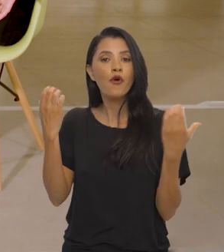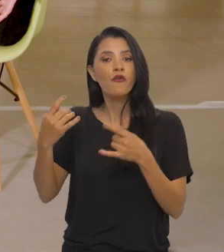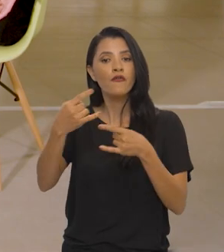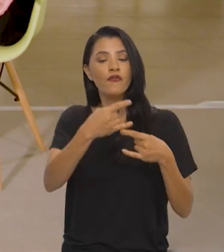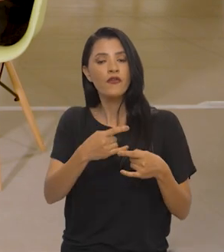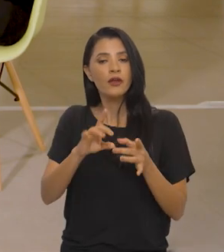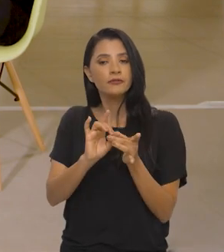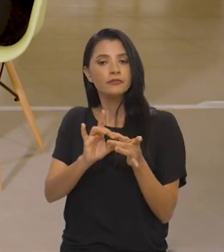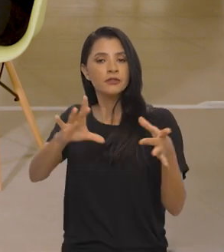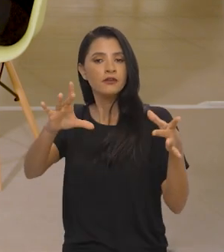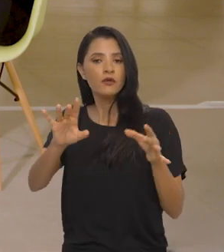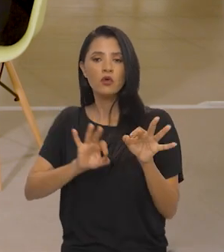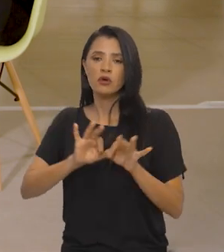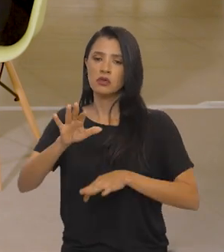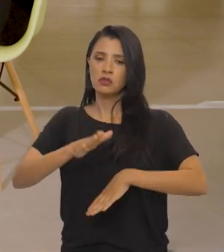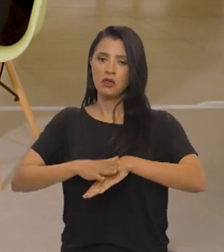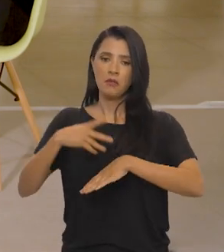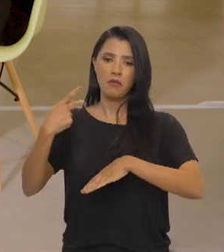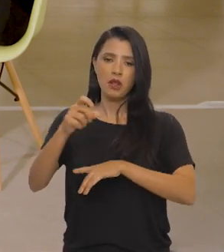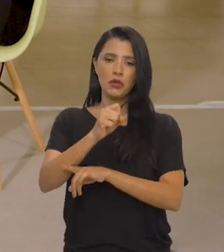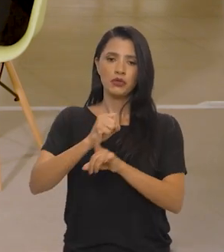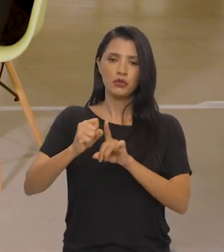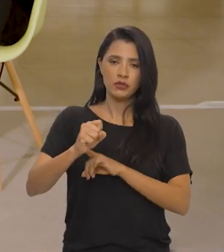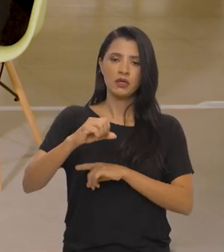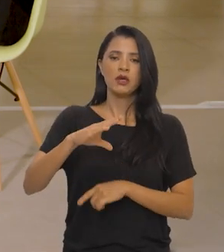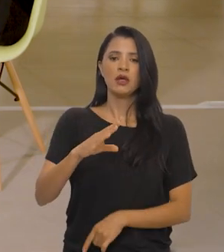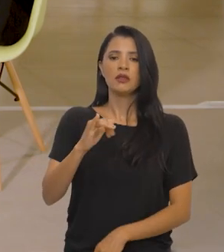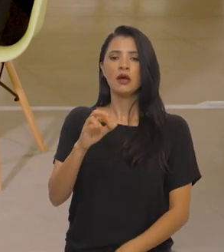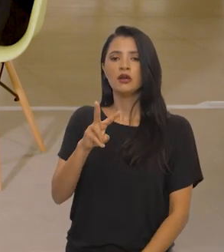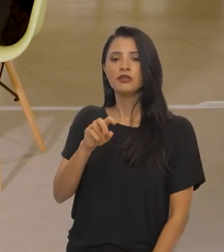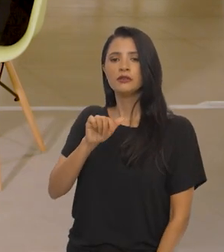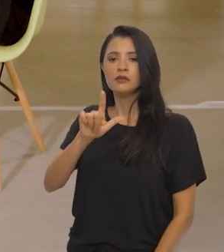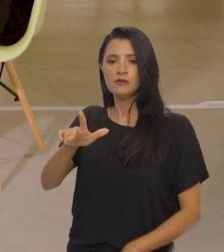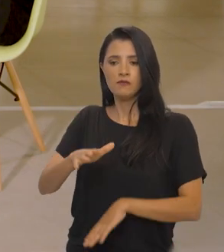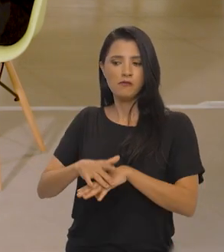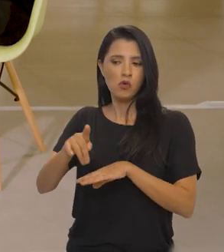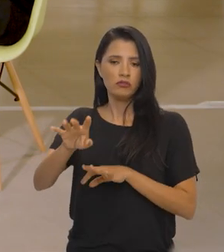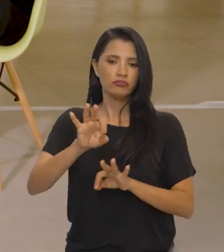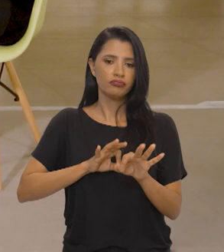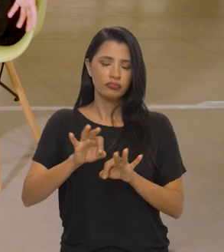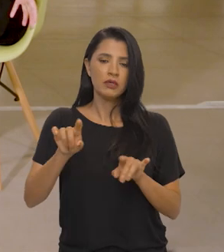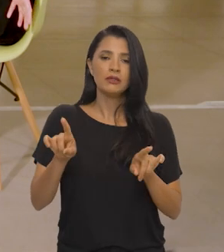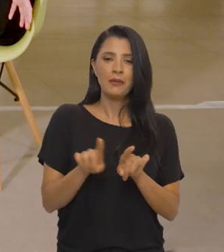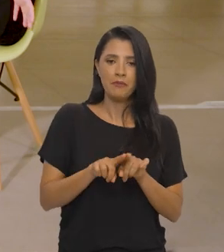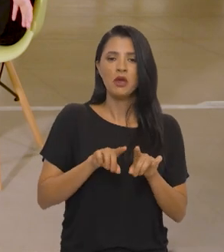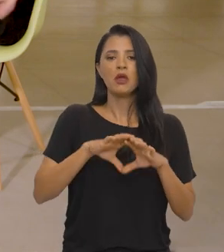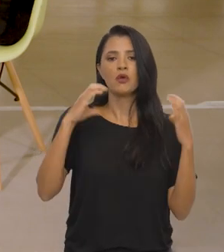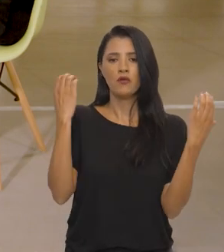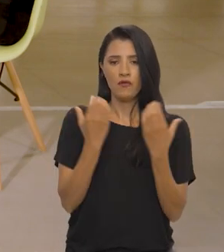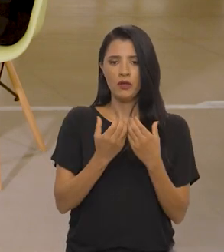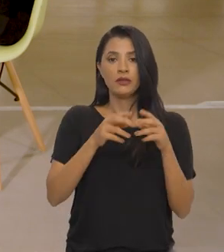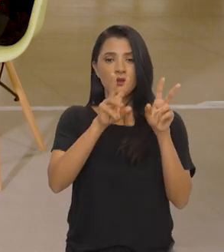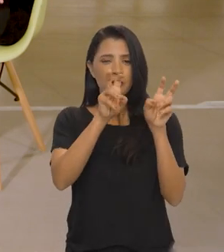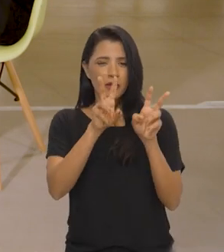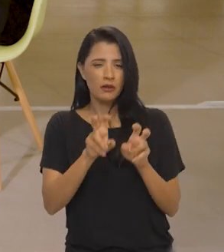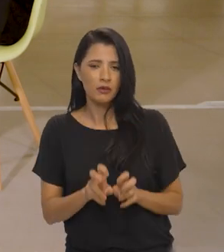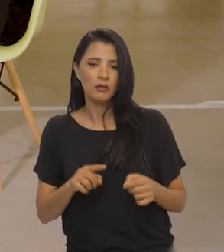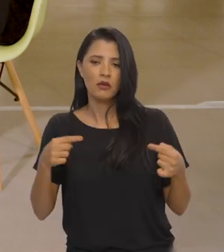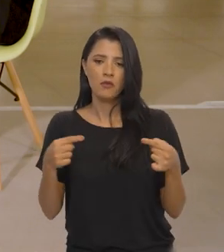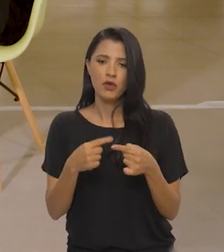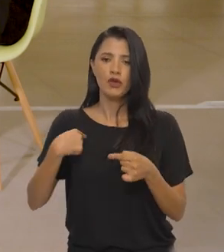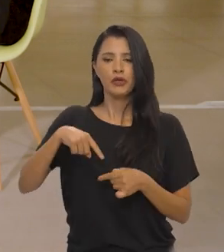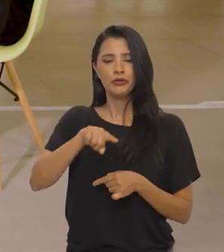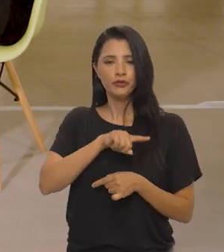conferências livres, aquelas que são organizadas pela própria sociedade civil, as conferências temáticas e nos